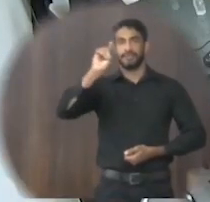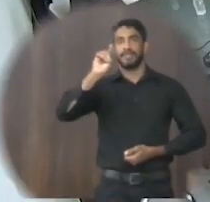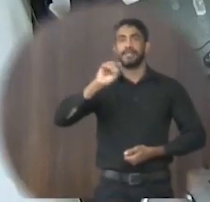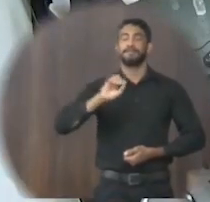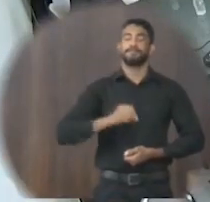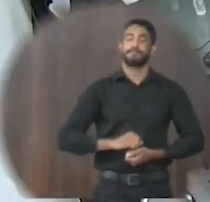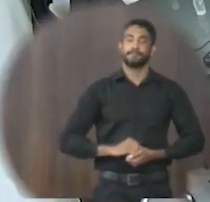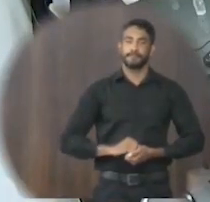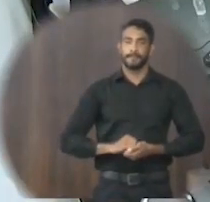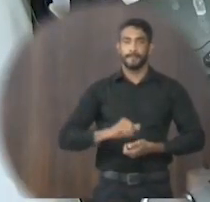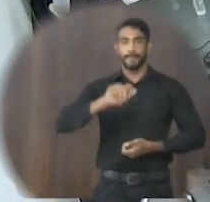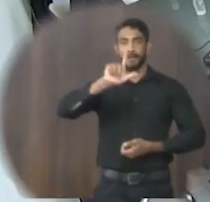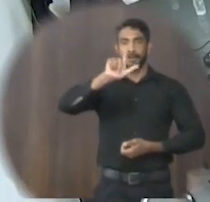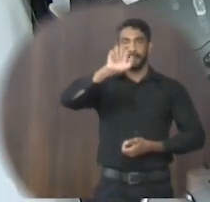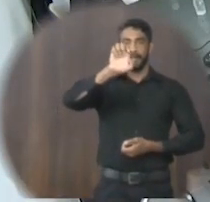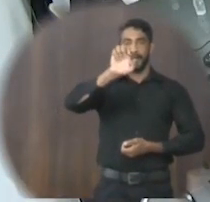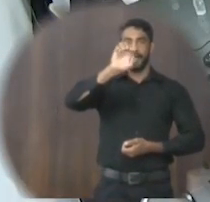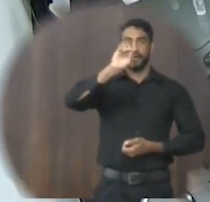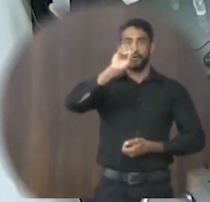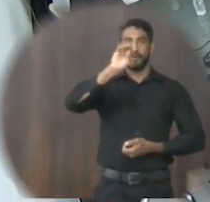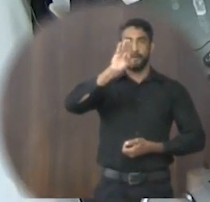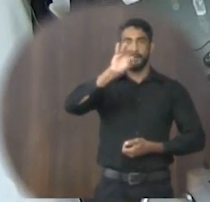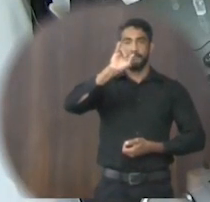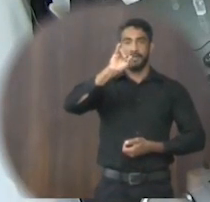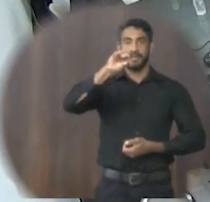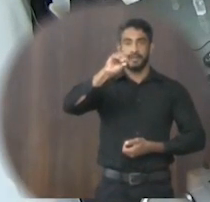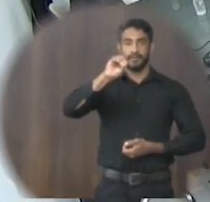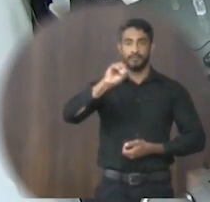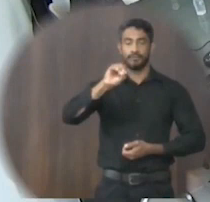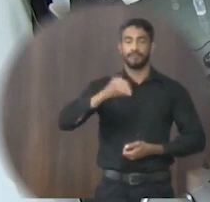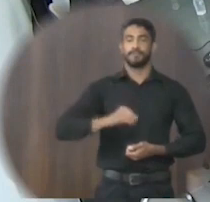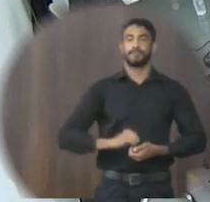presente Leobino Antunes de Bem